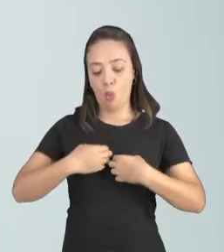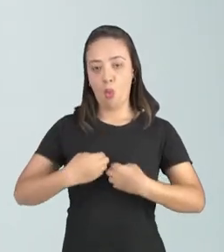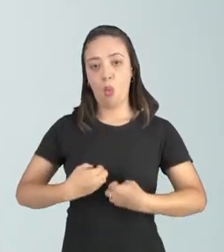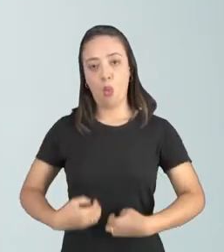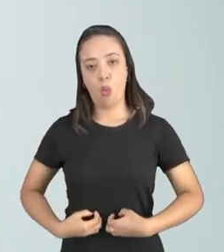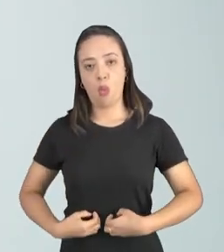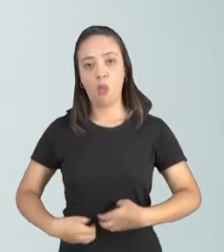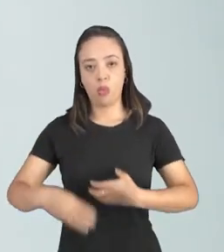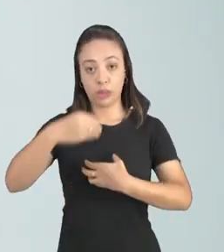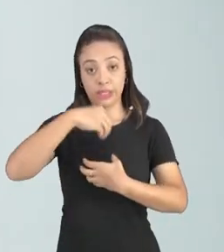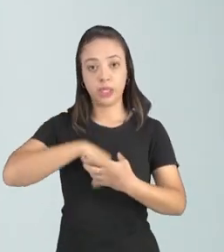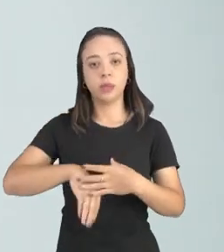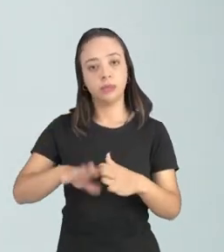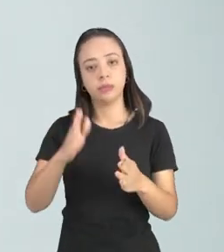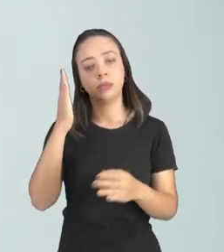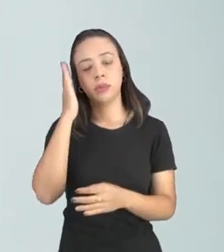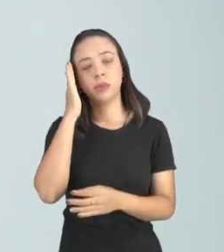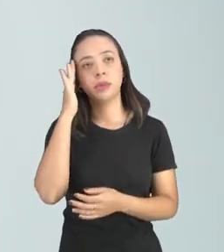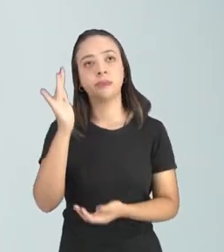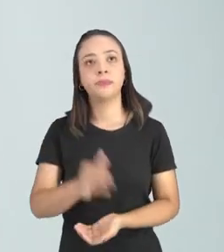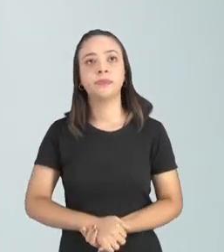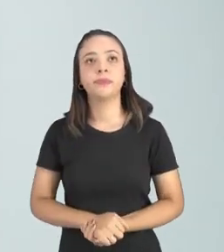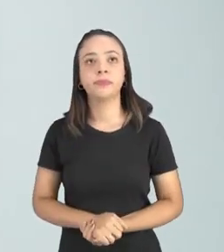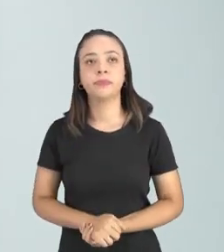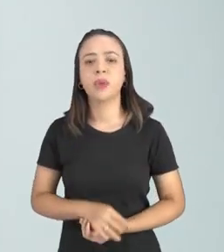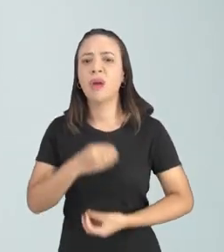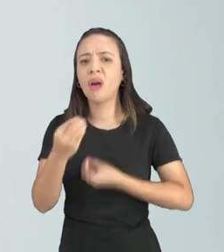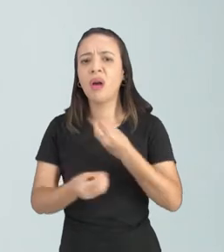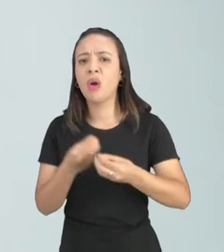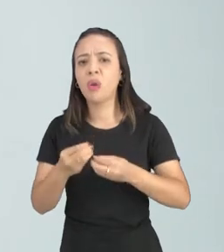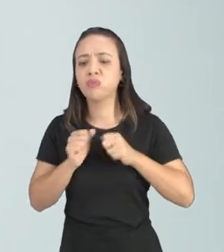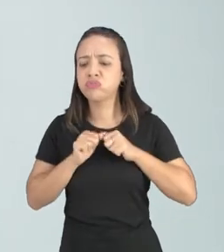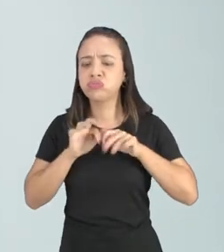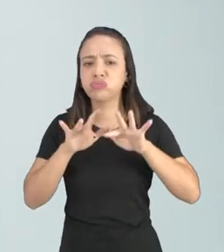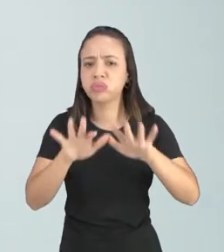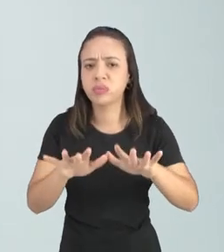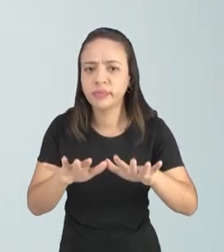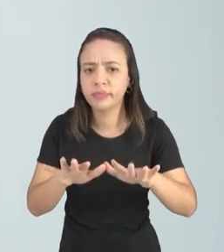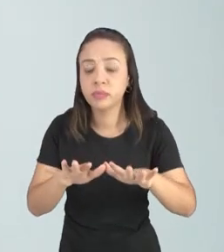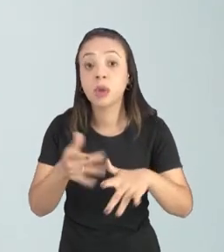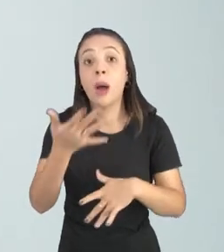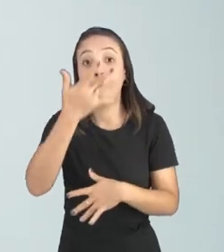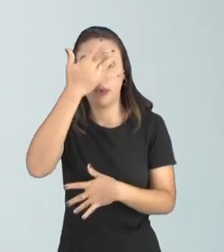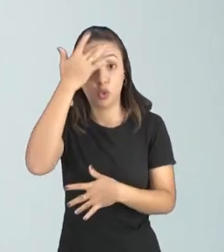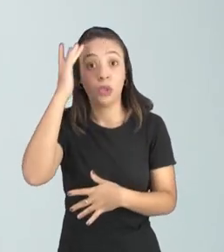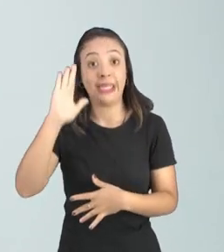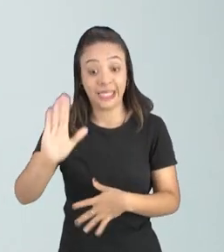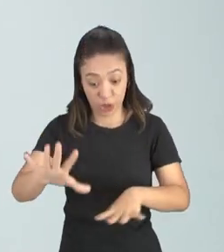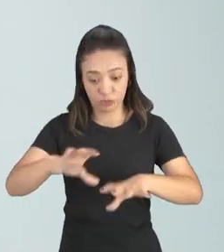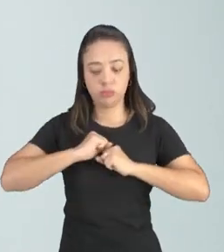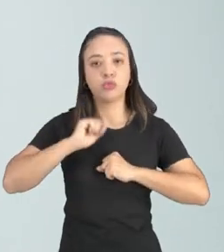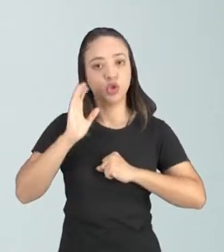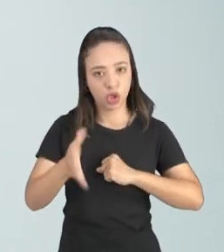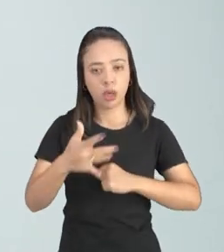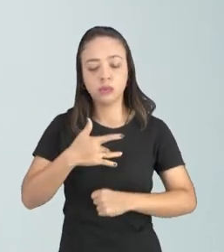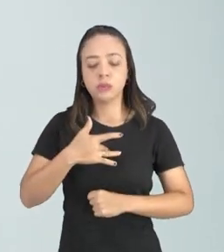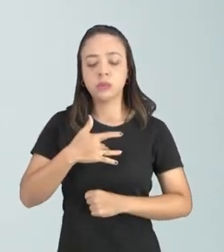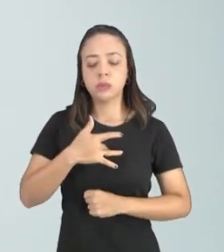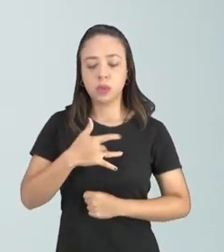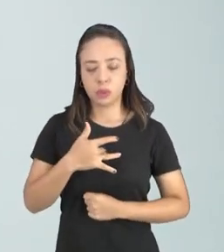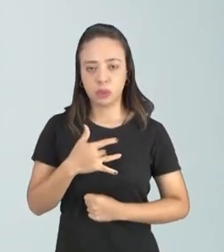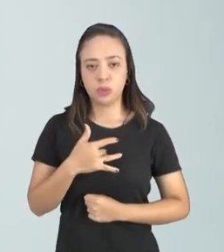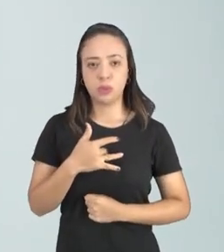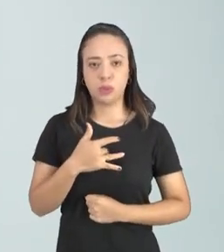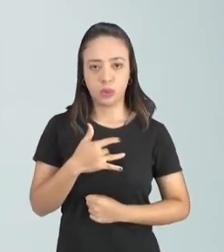bem então como é que é feita a transmissão a pessoa infectada ela nas suas